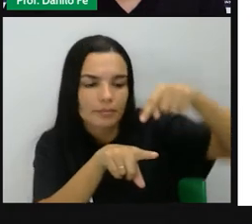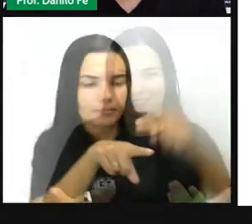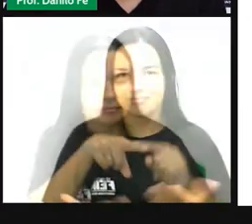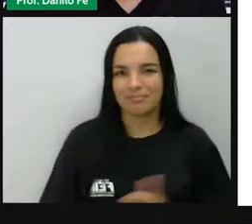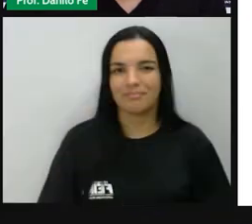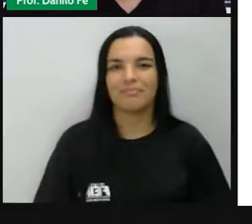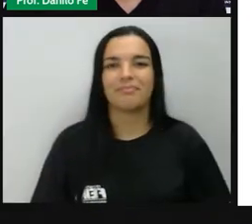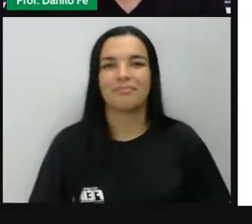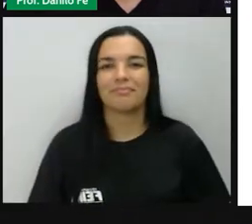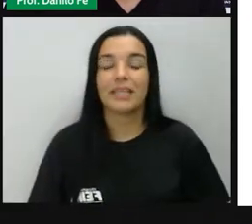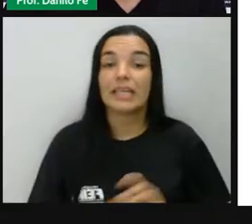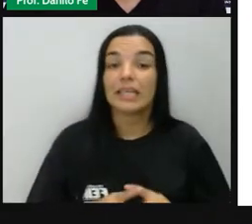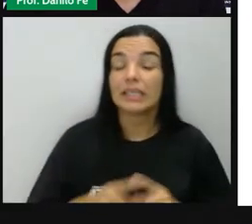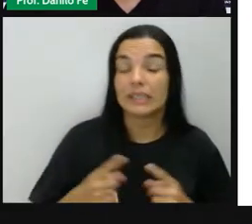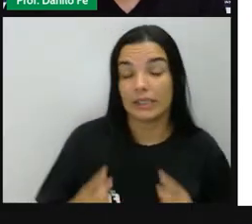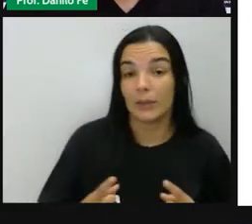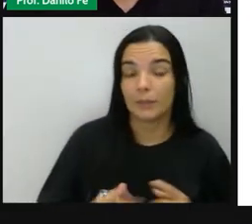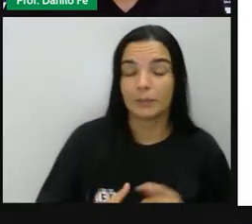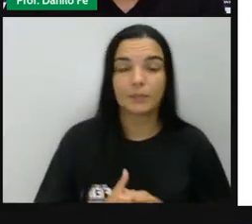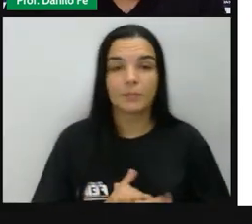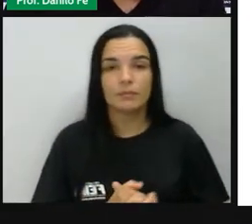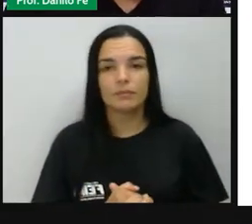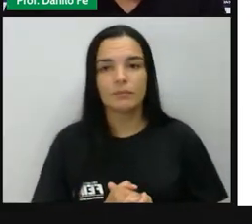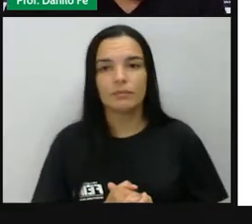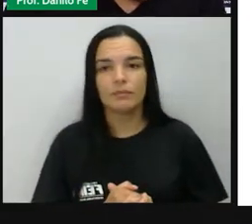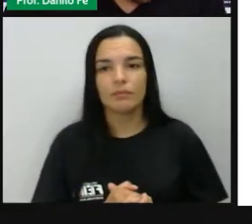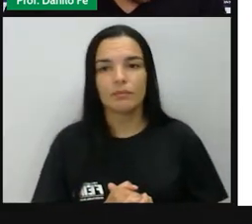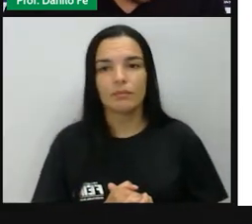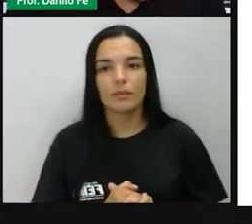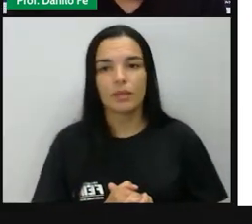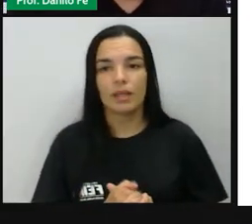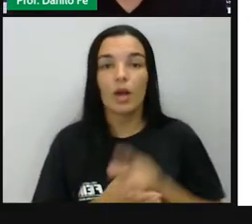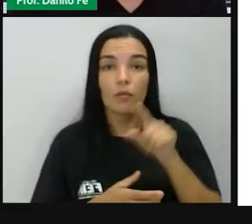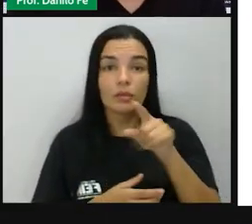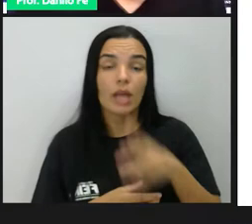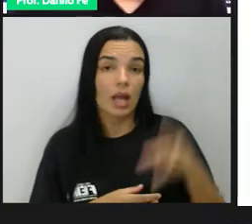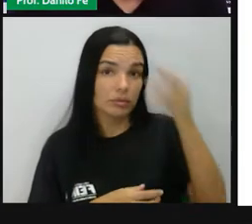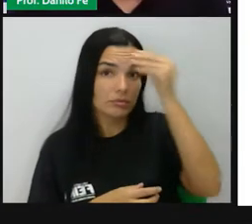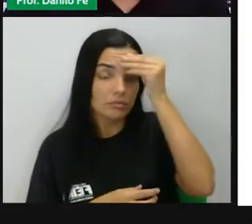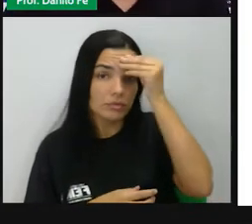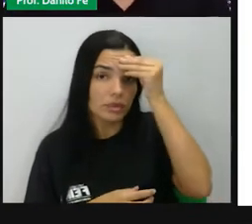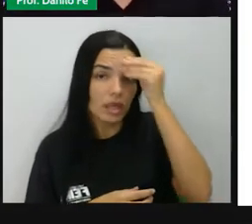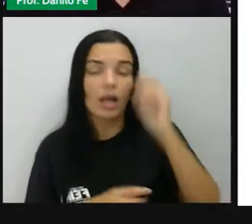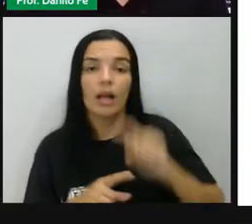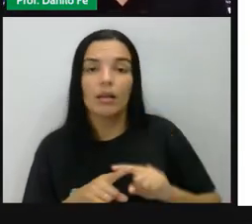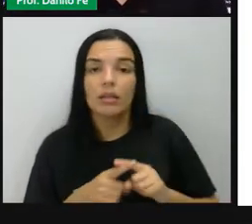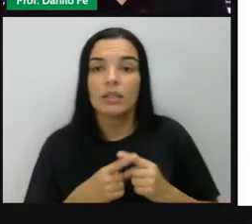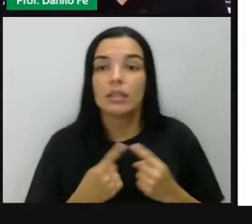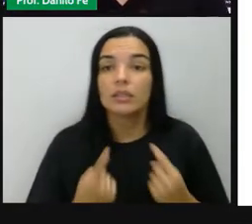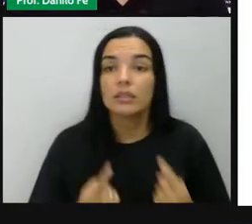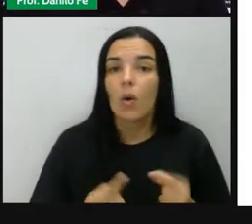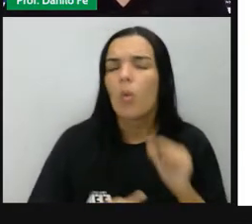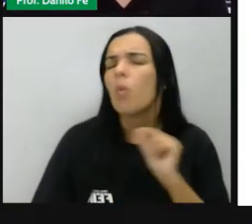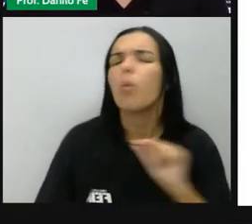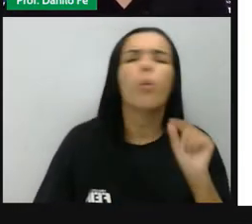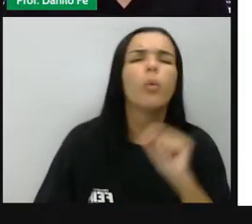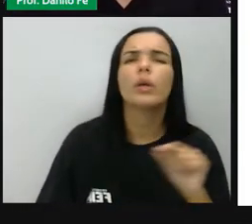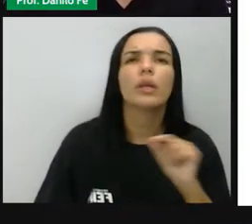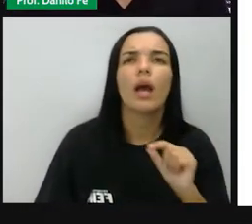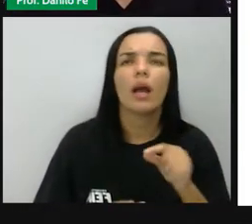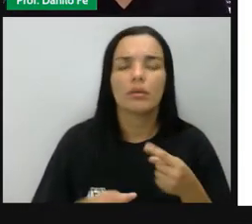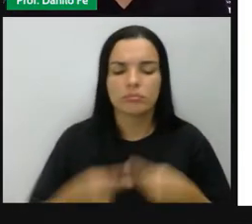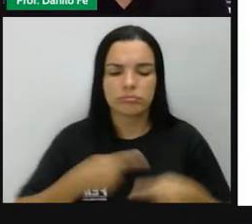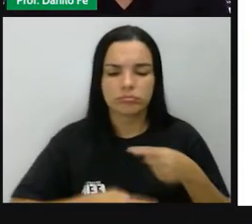membro do clero, do alto clero. E o que é a Revolução Francesa?